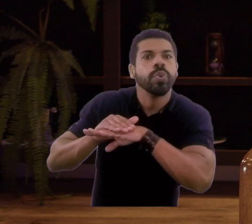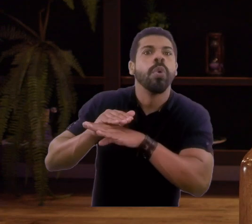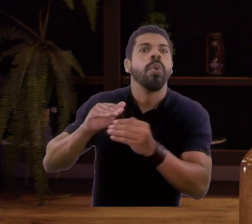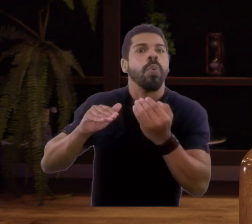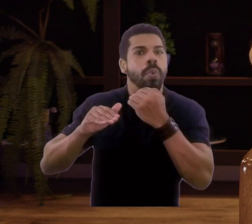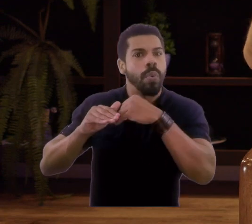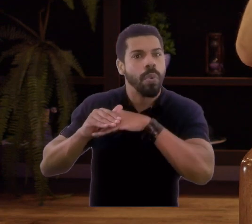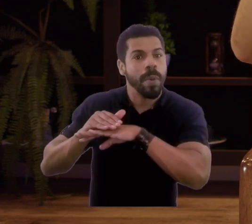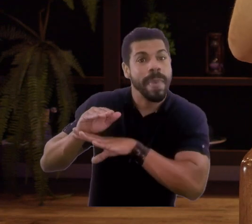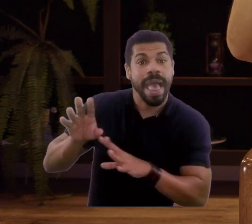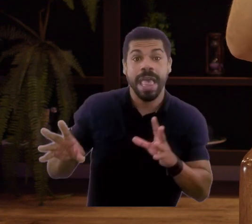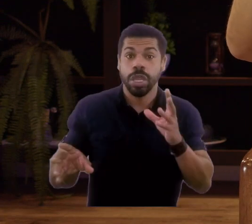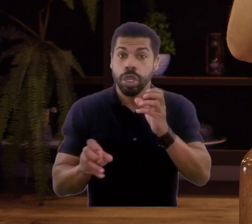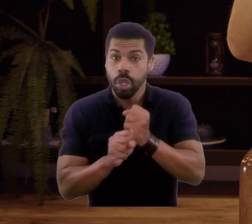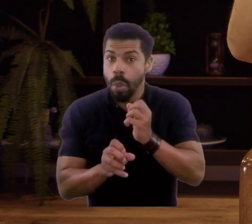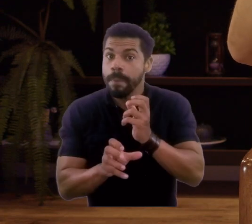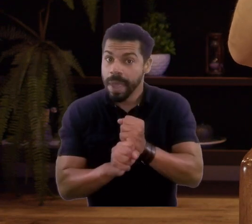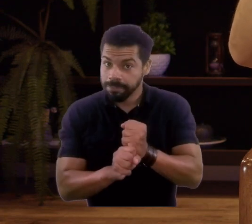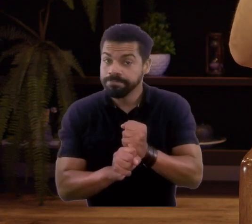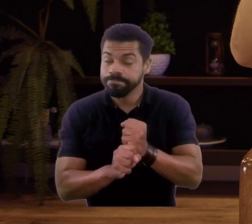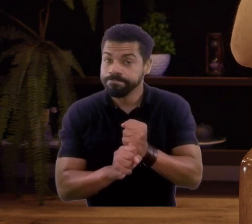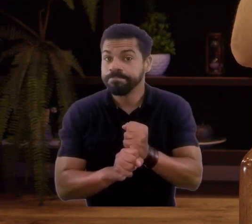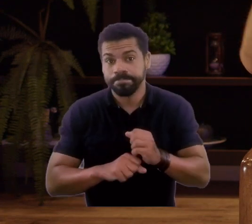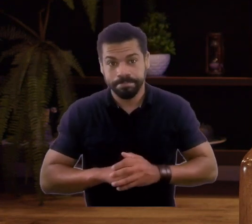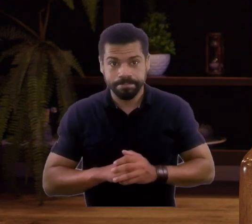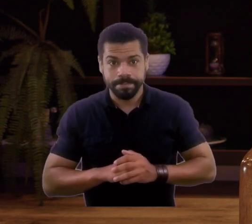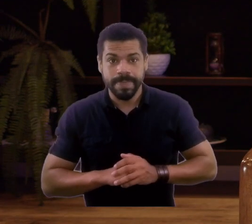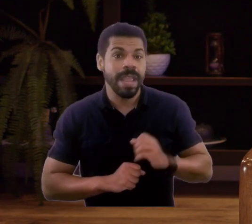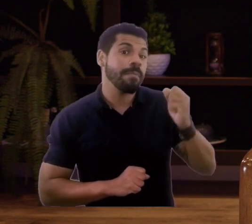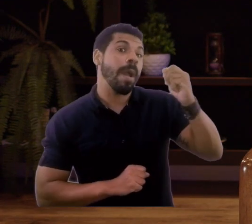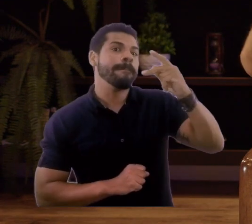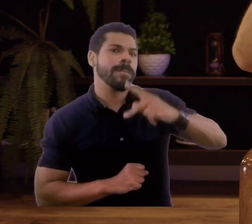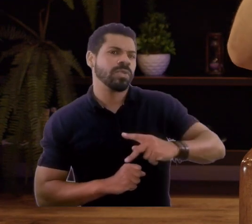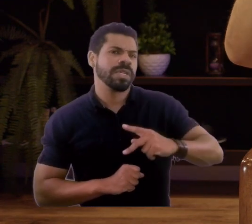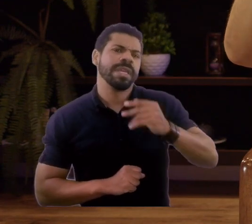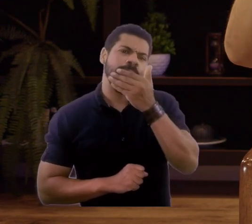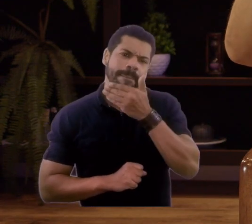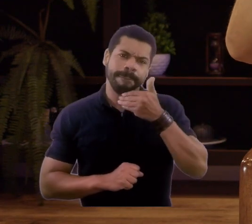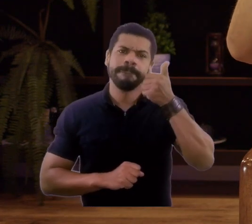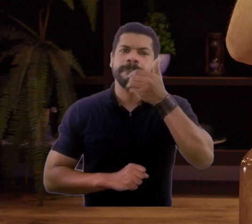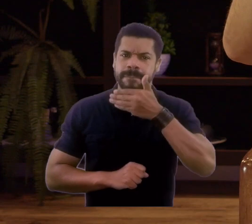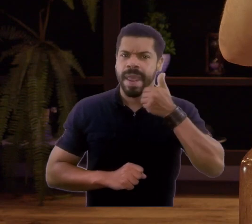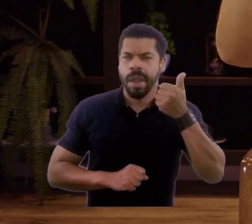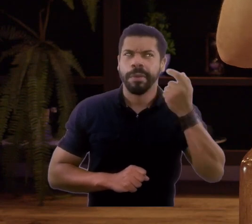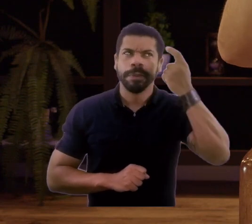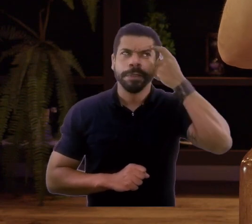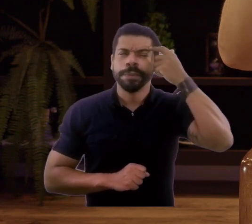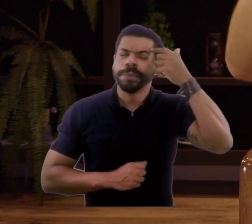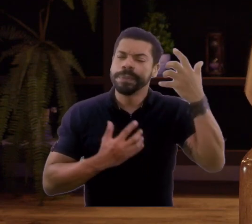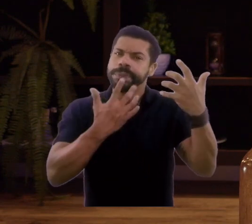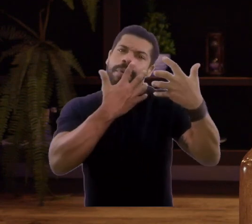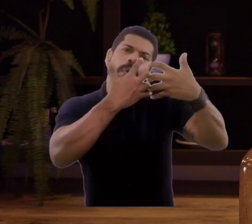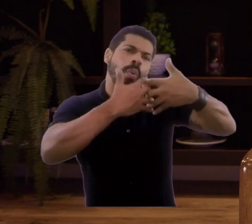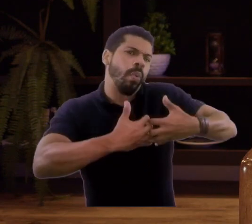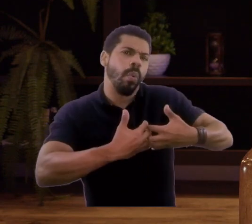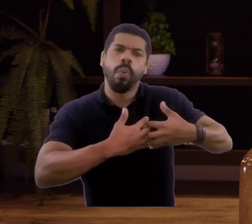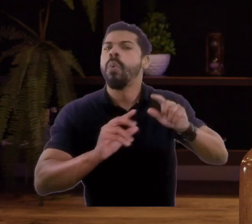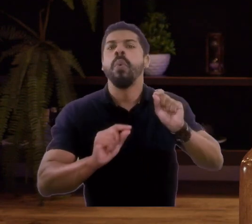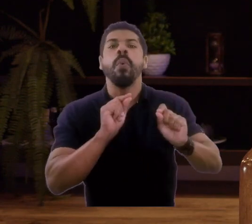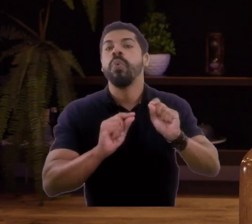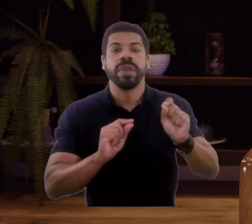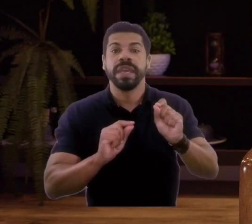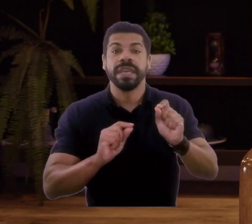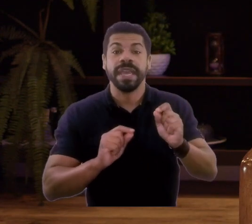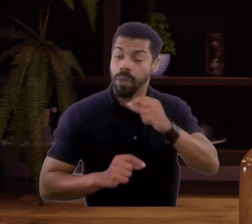começar a juntar recursos para suprir essa lacuna, essa diferença, porque isso vai me custear uma aposentadoria tranquila. Então, se a gente pensar